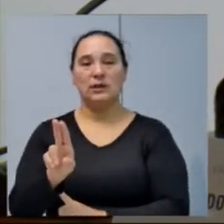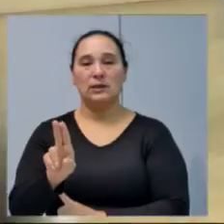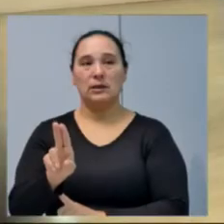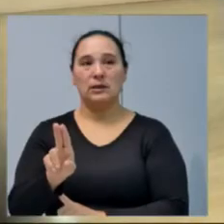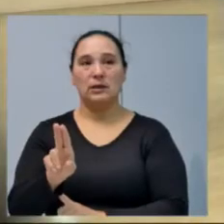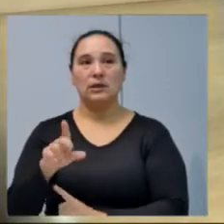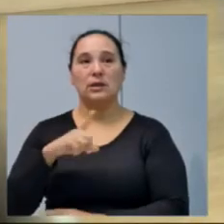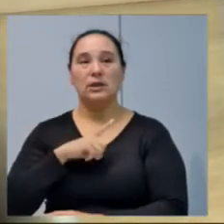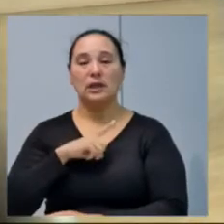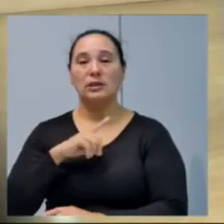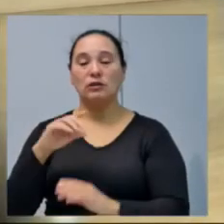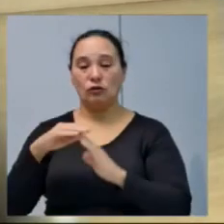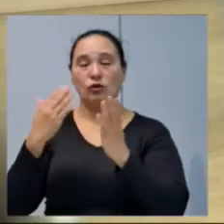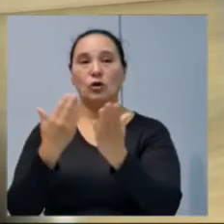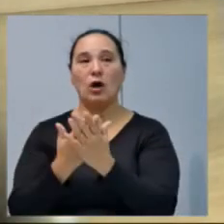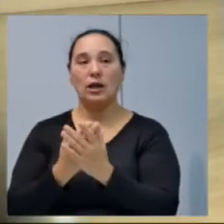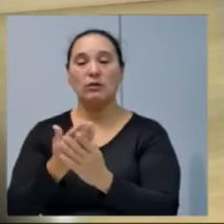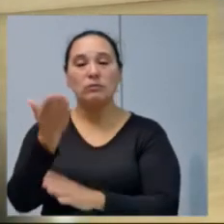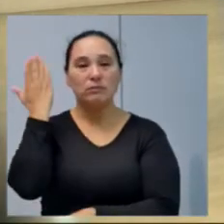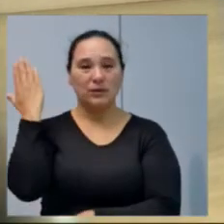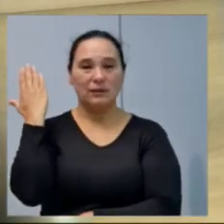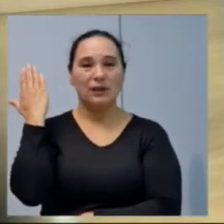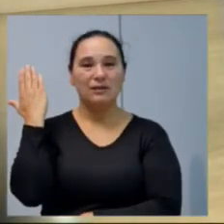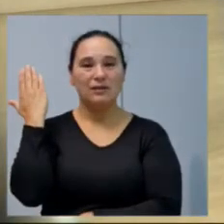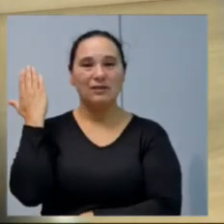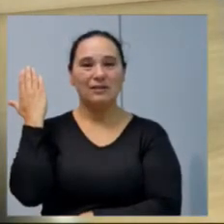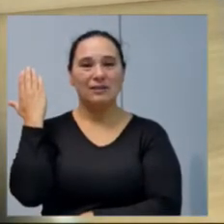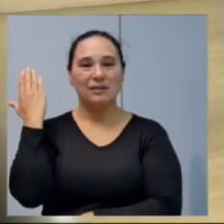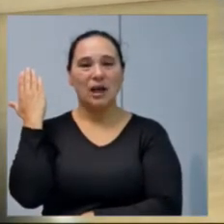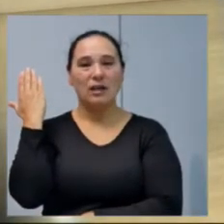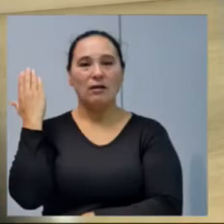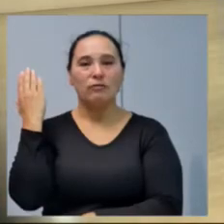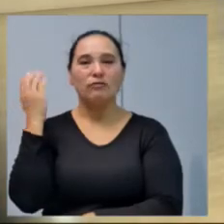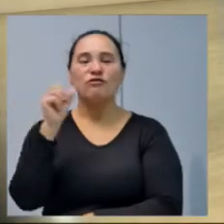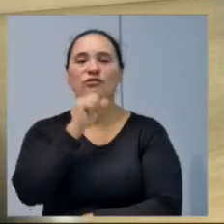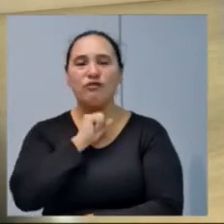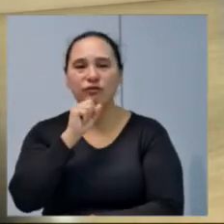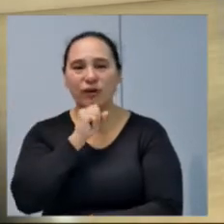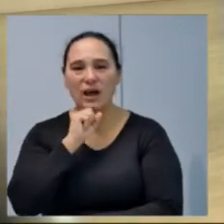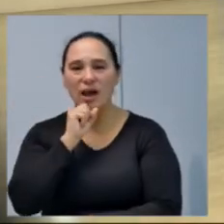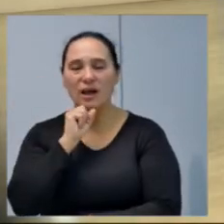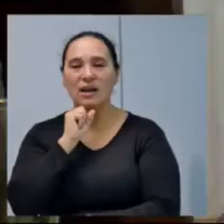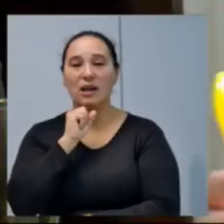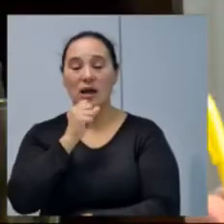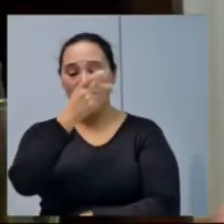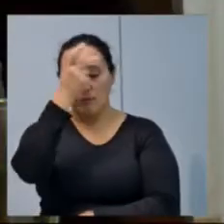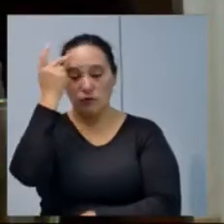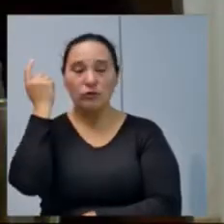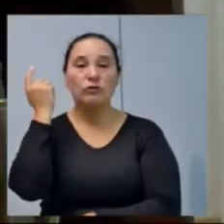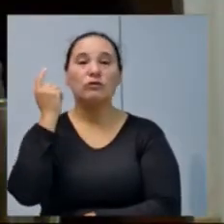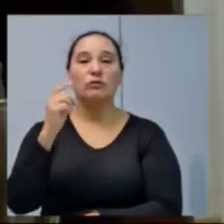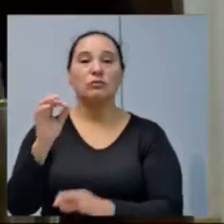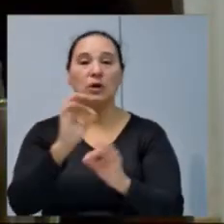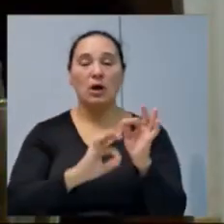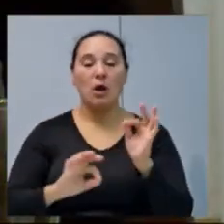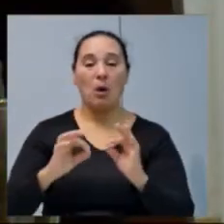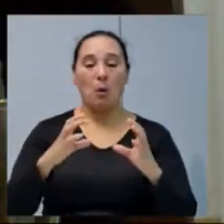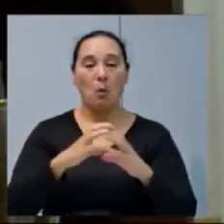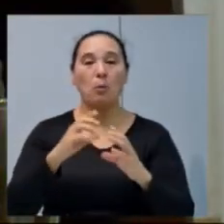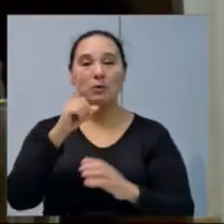É, tinha escolas no passado que estavam também em ruínas e tal e o pessoal acabou recuperando os clubes de mães